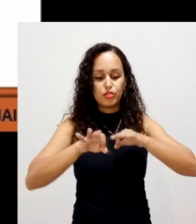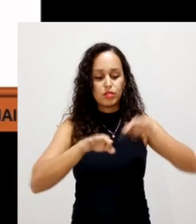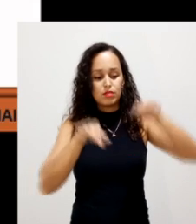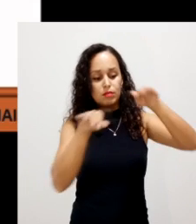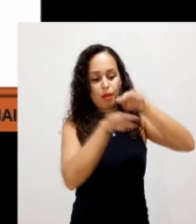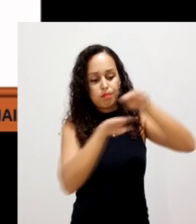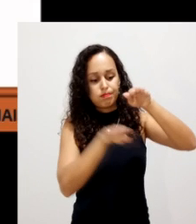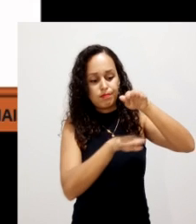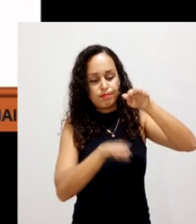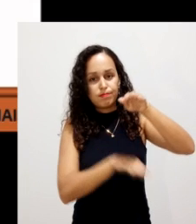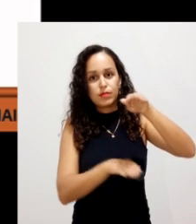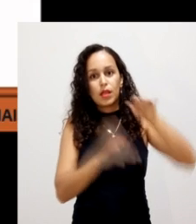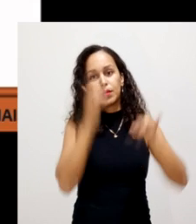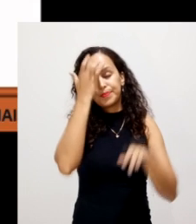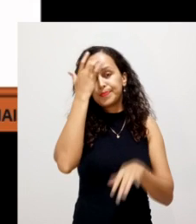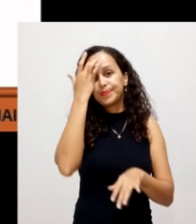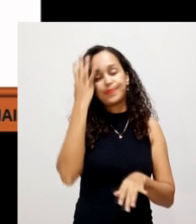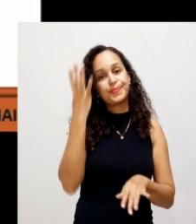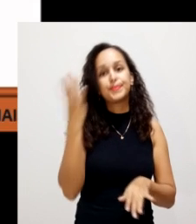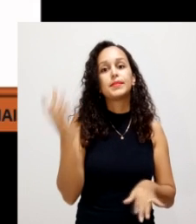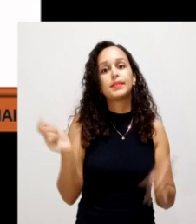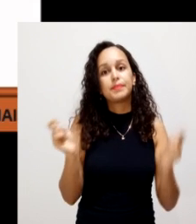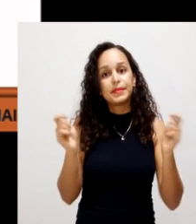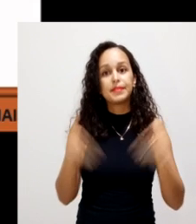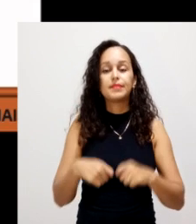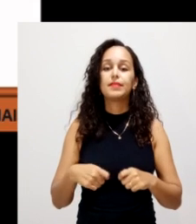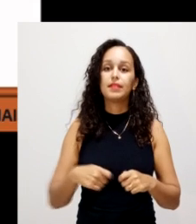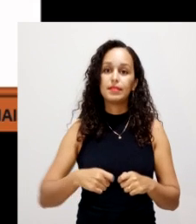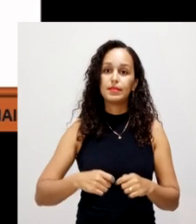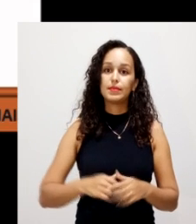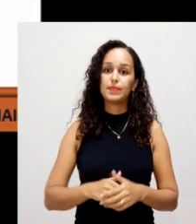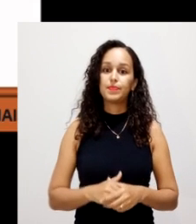ser coerente diante das proporções.